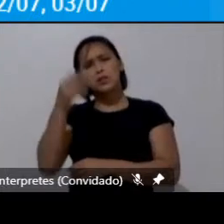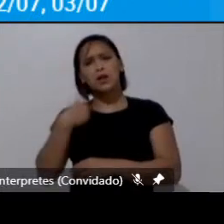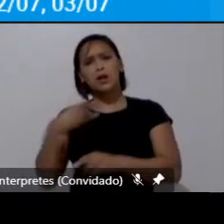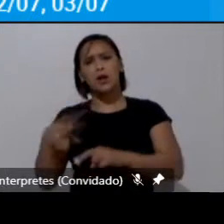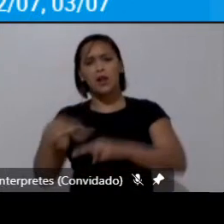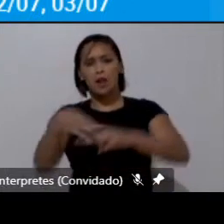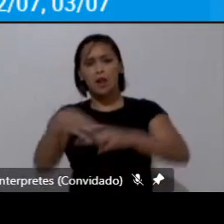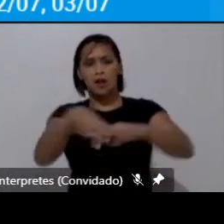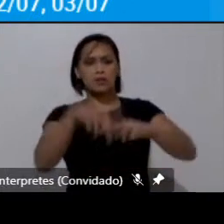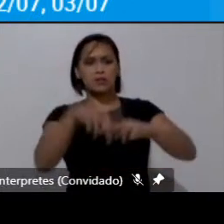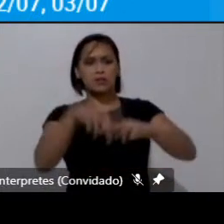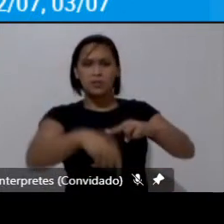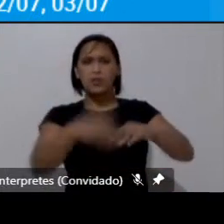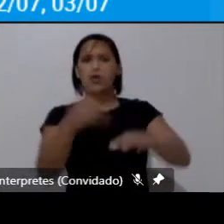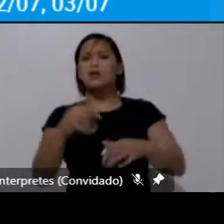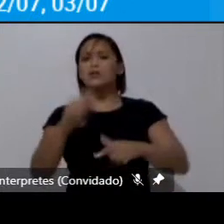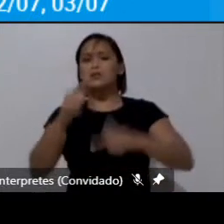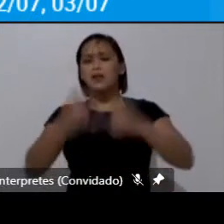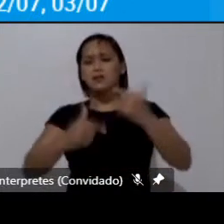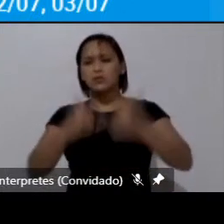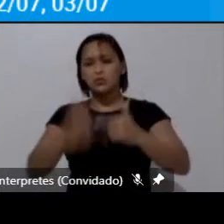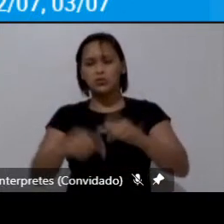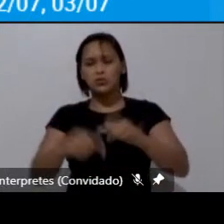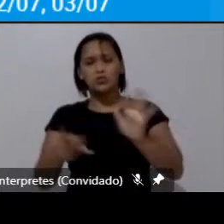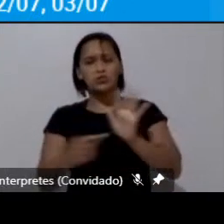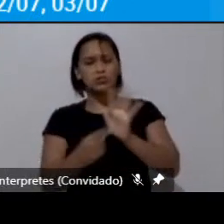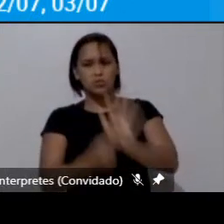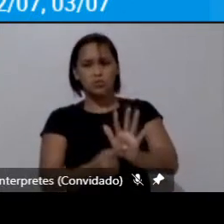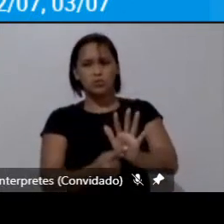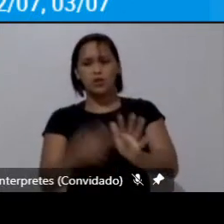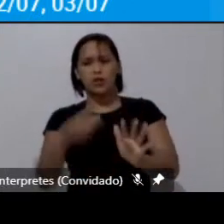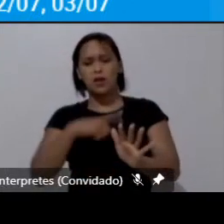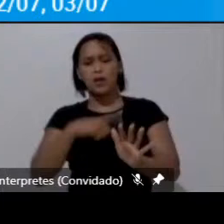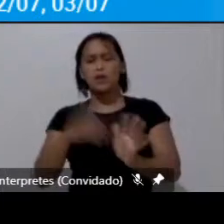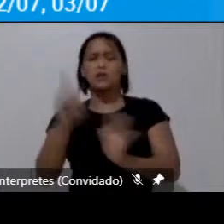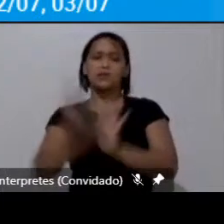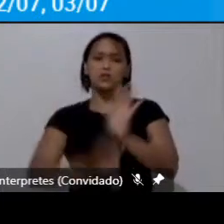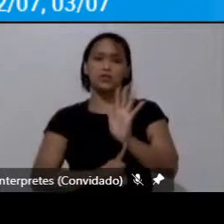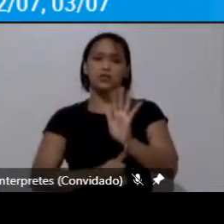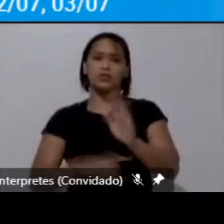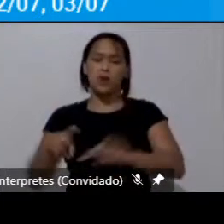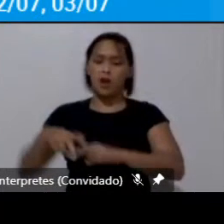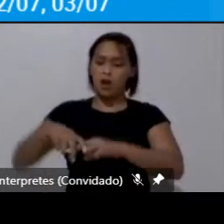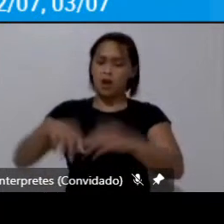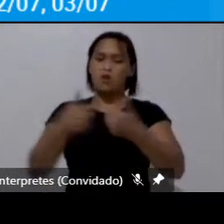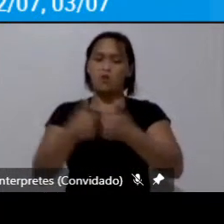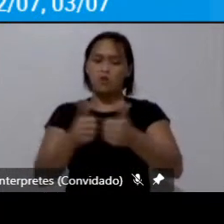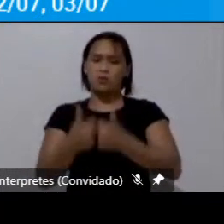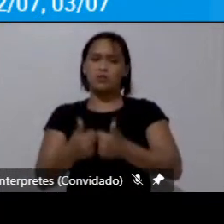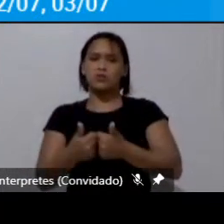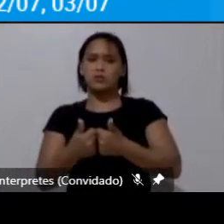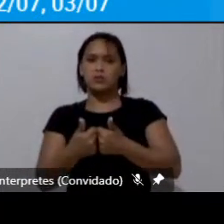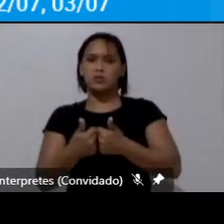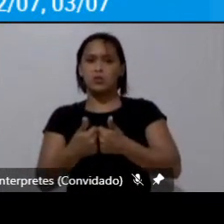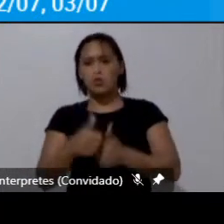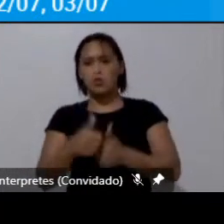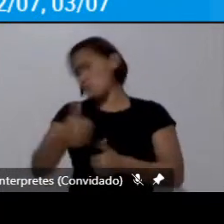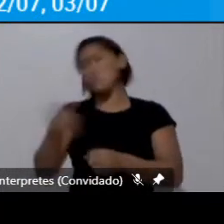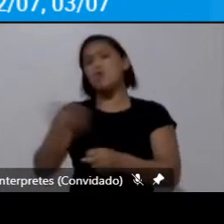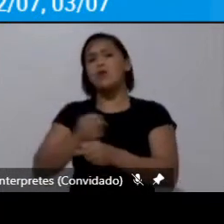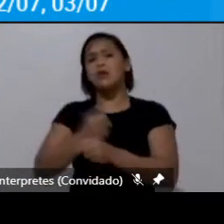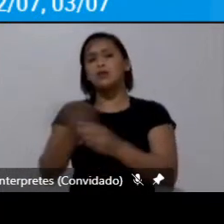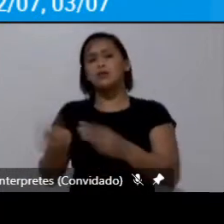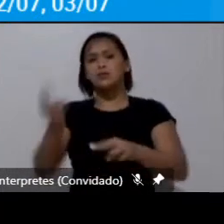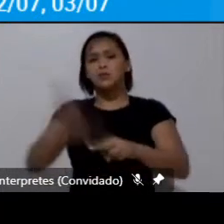essa atitude política dela de mostrar que ela tinha direito ao transporte lhe custou um ano de prisão